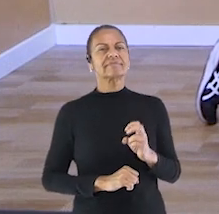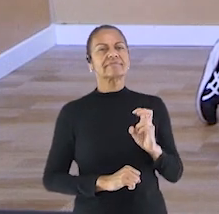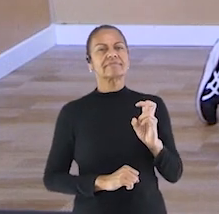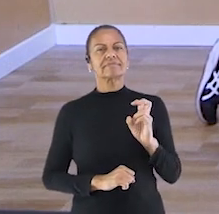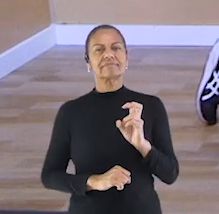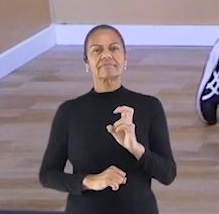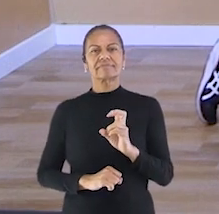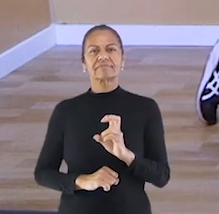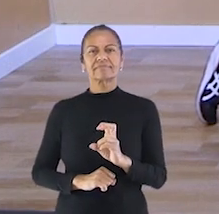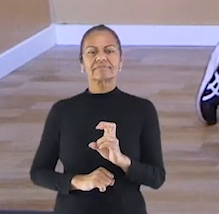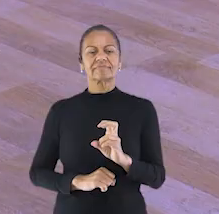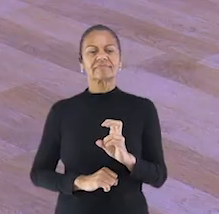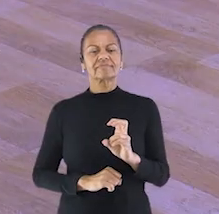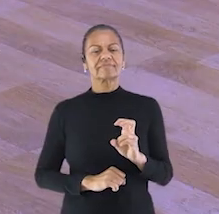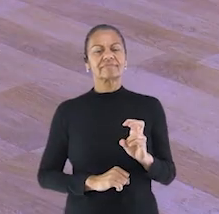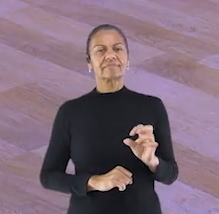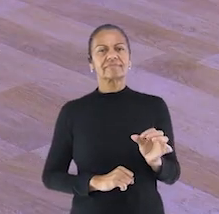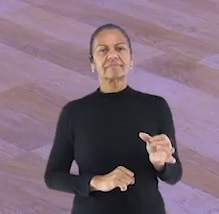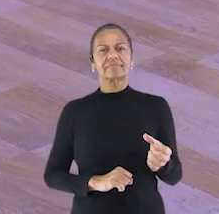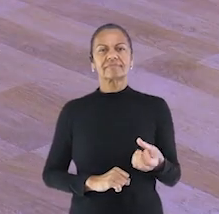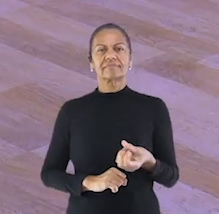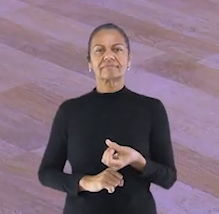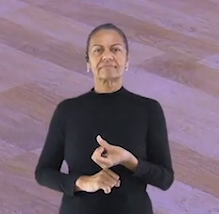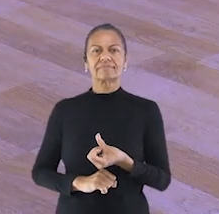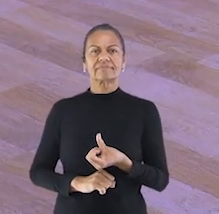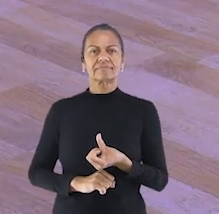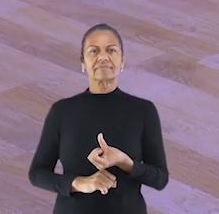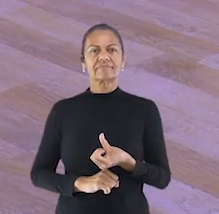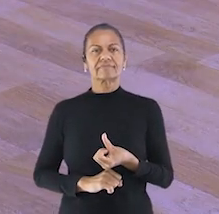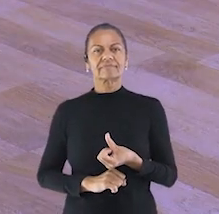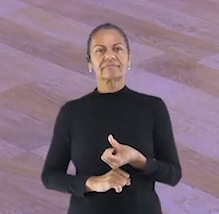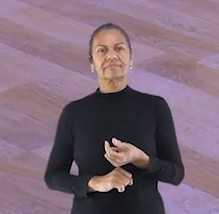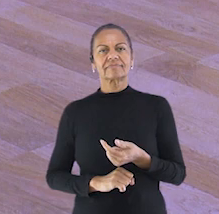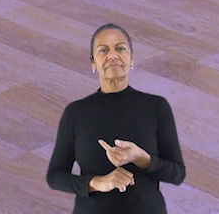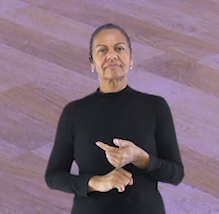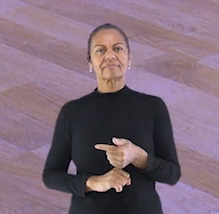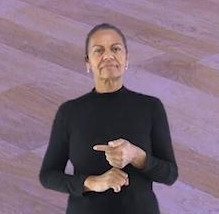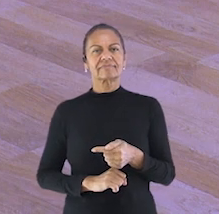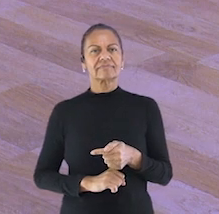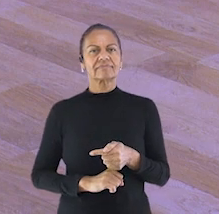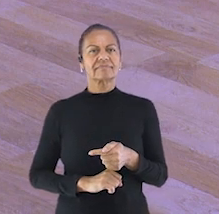quatro, cinco, seis,